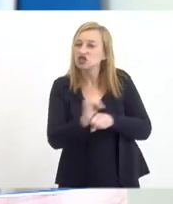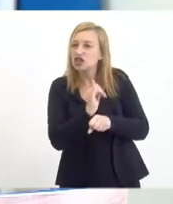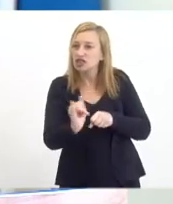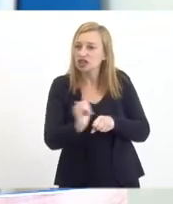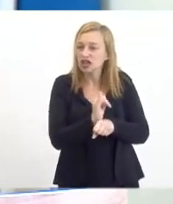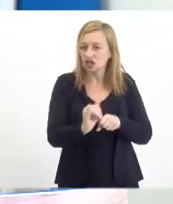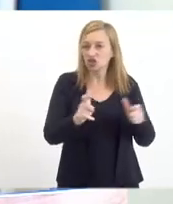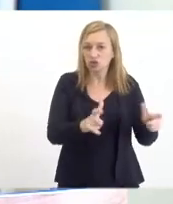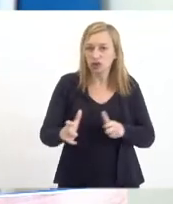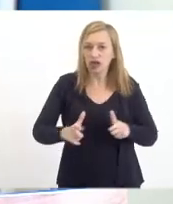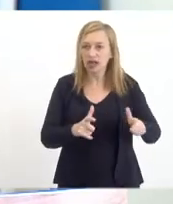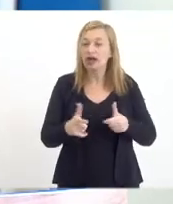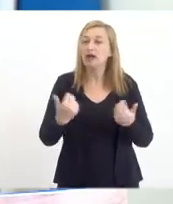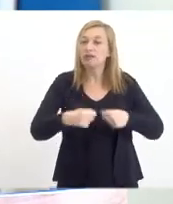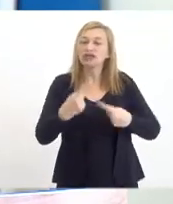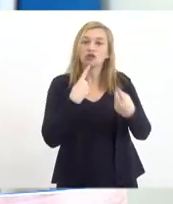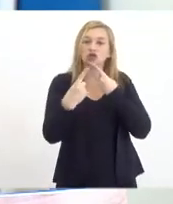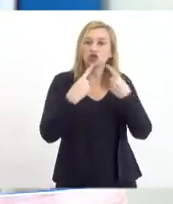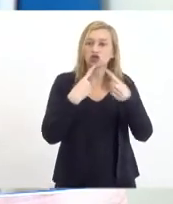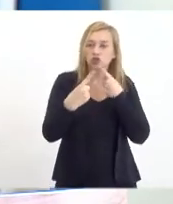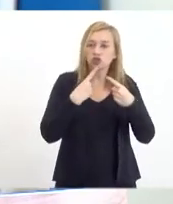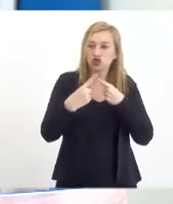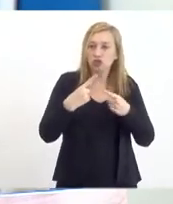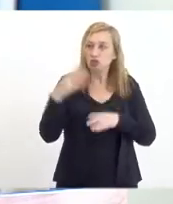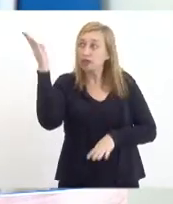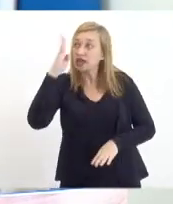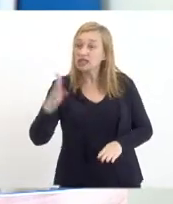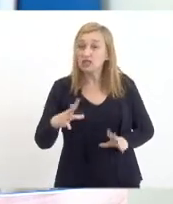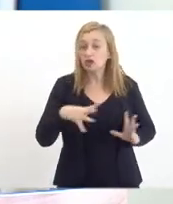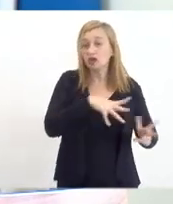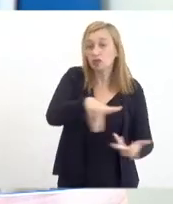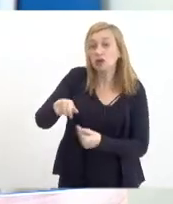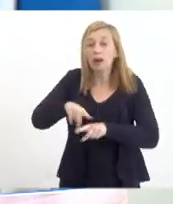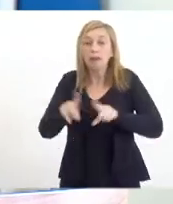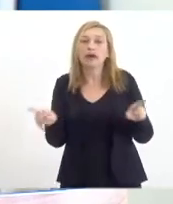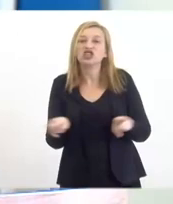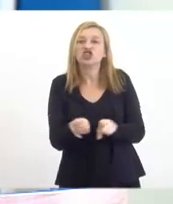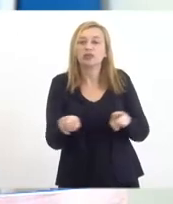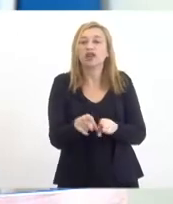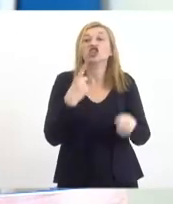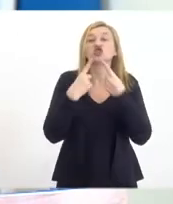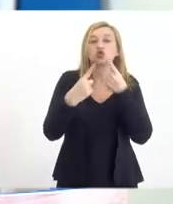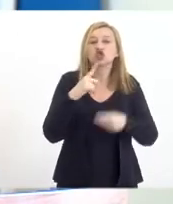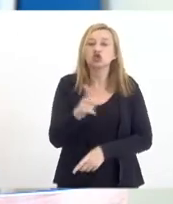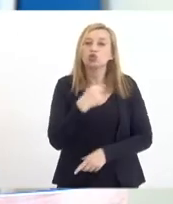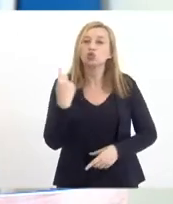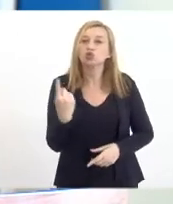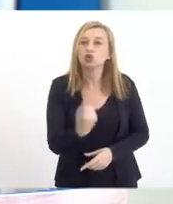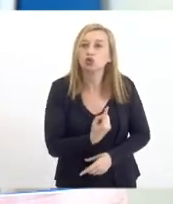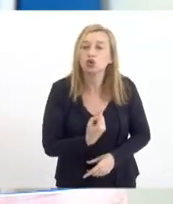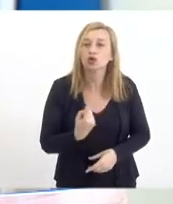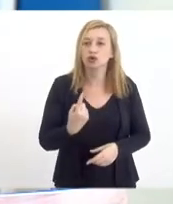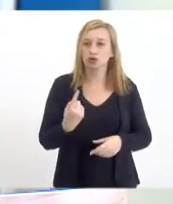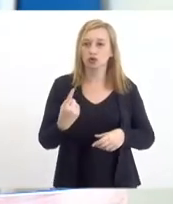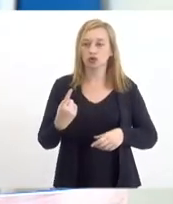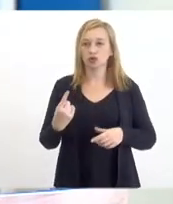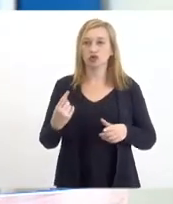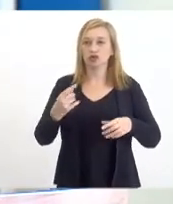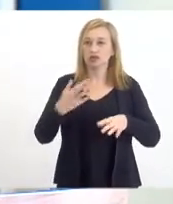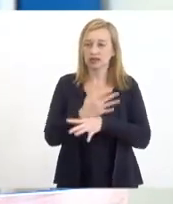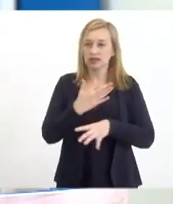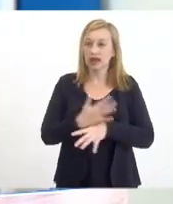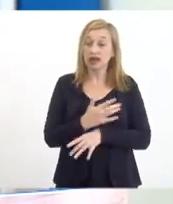precisamos continuar a discutir Brasil e mundo, mas nós precisamos também discutir a nossa região. Essa região aqui tem